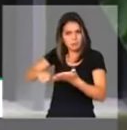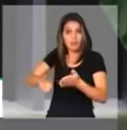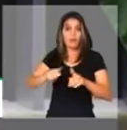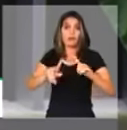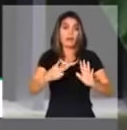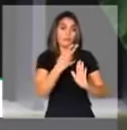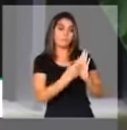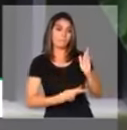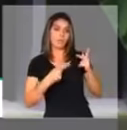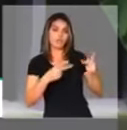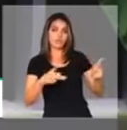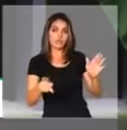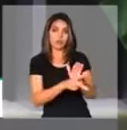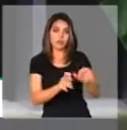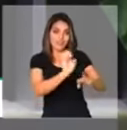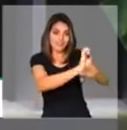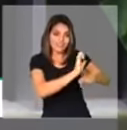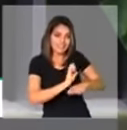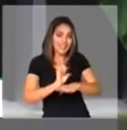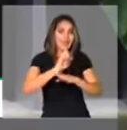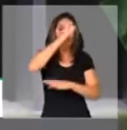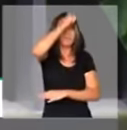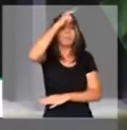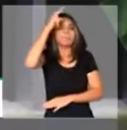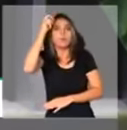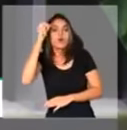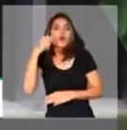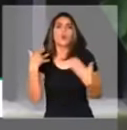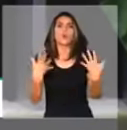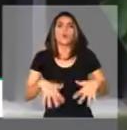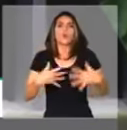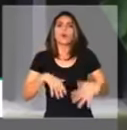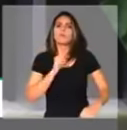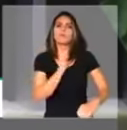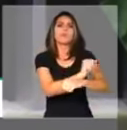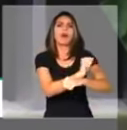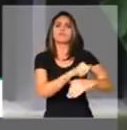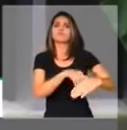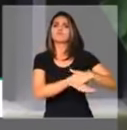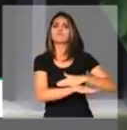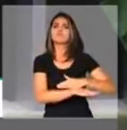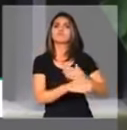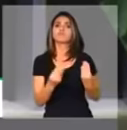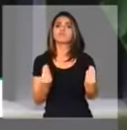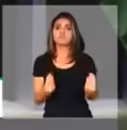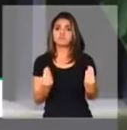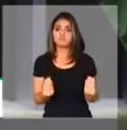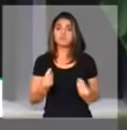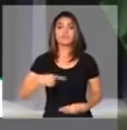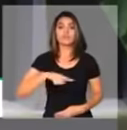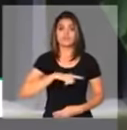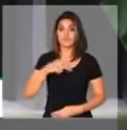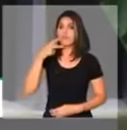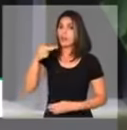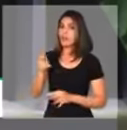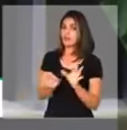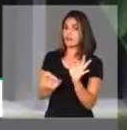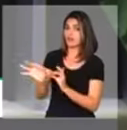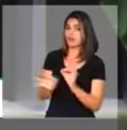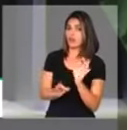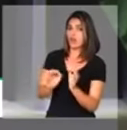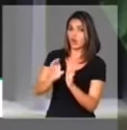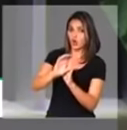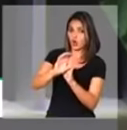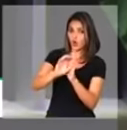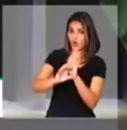executados com estados e municípios estão completamente paralisados. A gente está falando da elaboração de